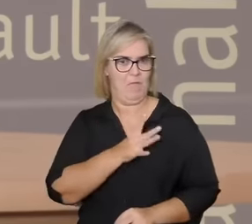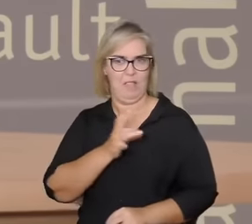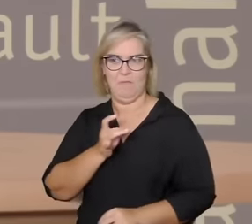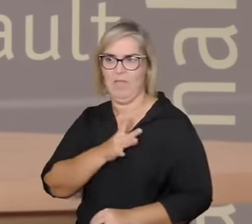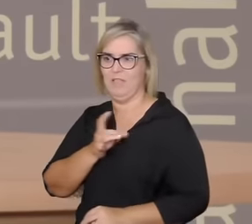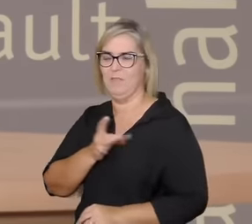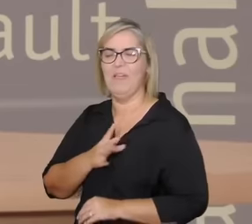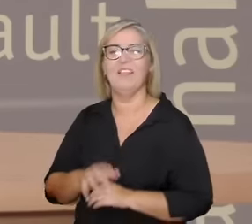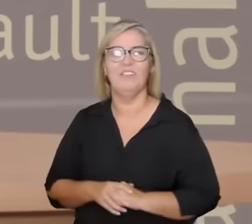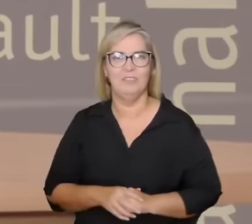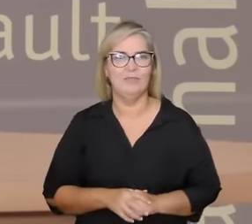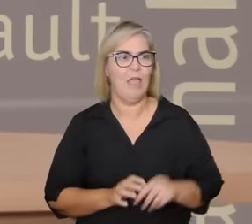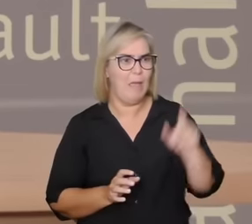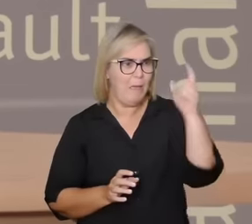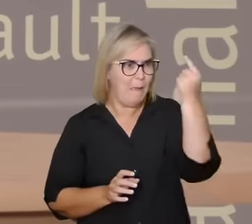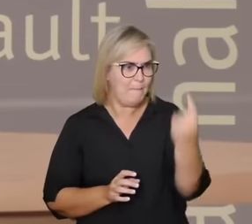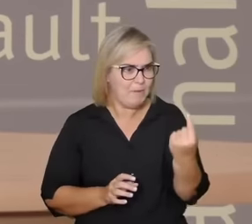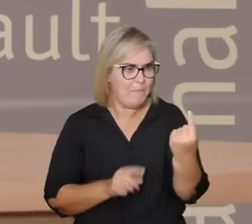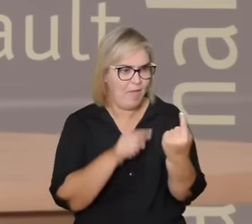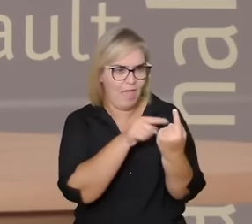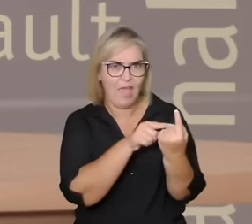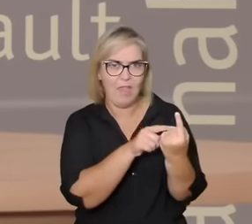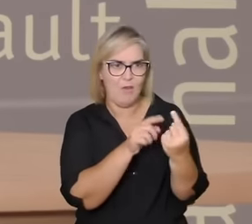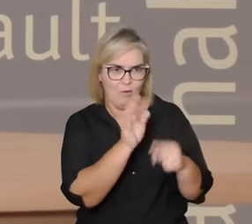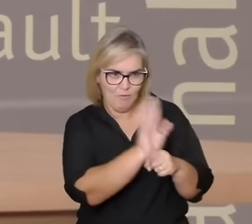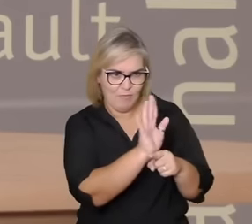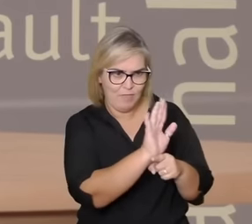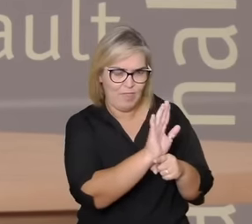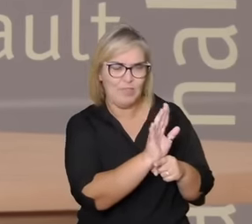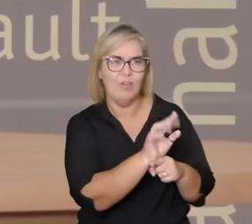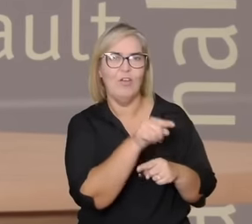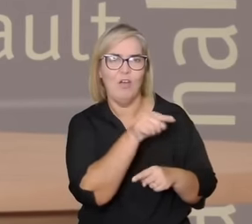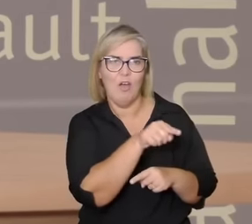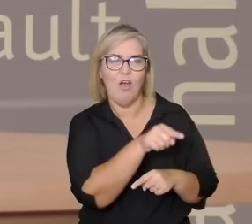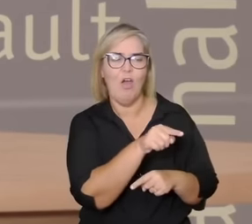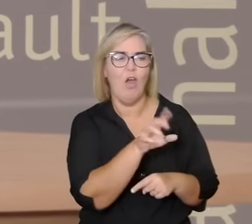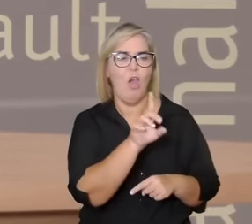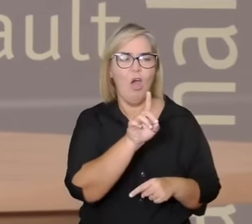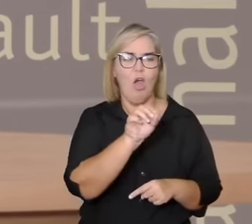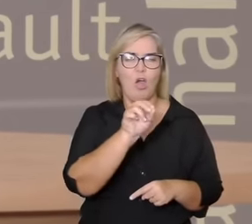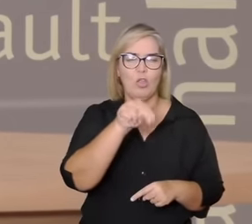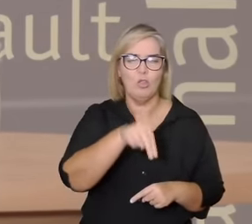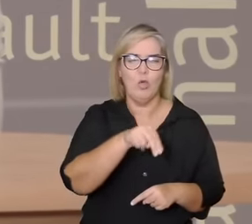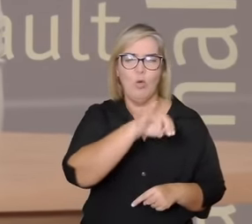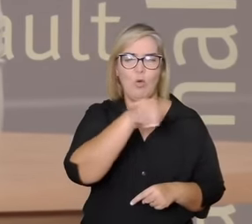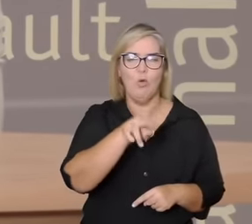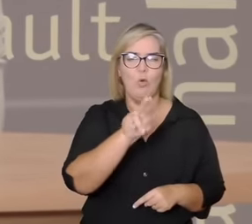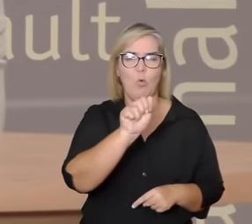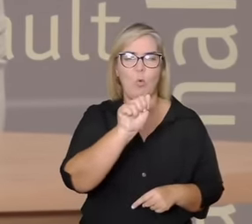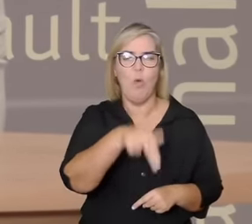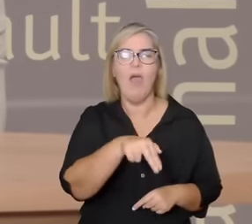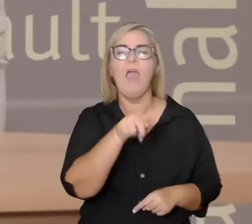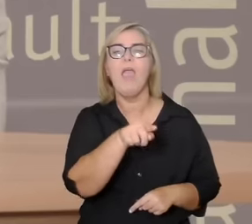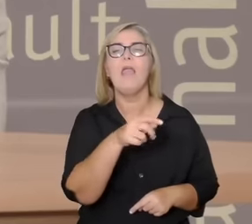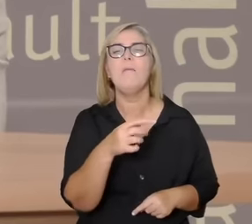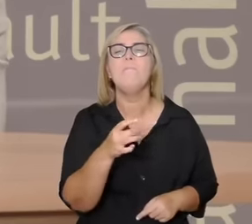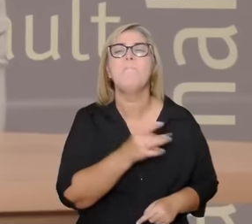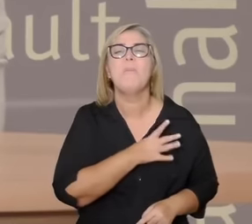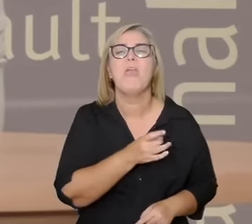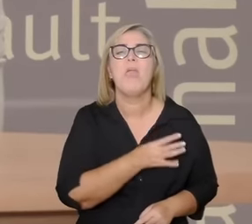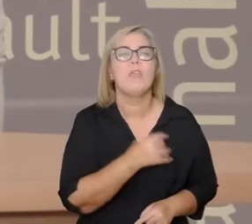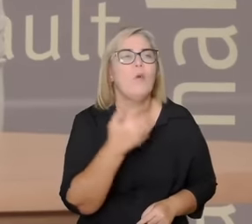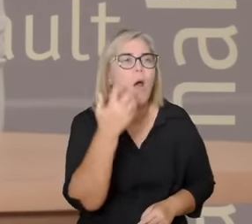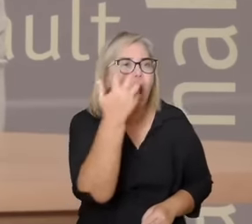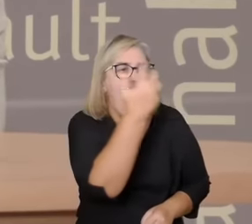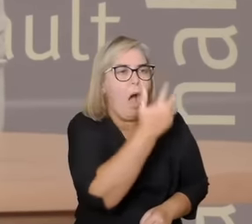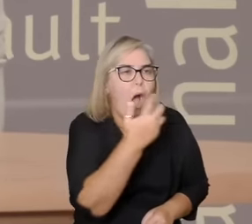quer viver o tempo inteiro no amor paixão tem duas formas de pensar a paixão ou a paixão como